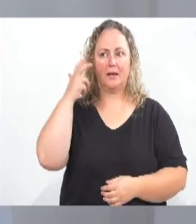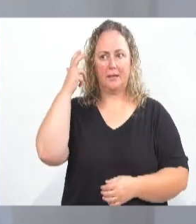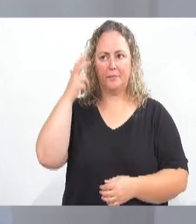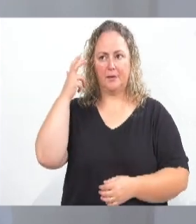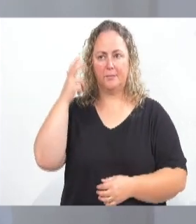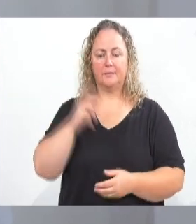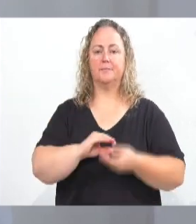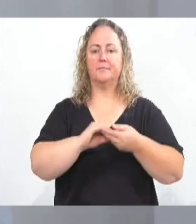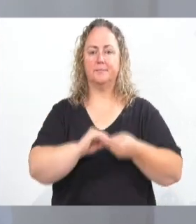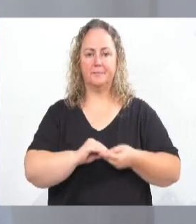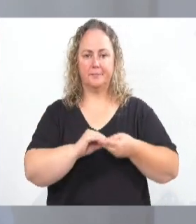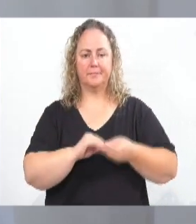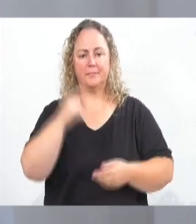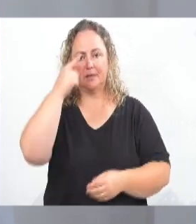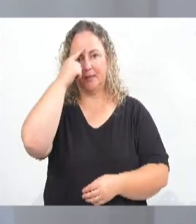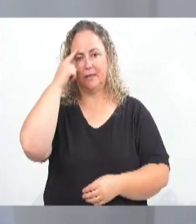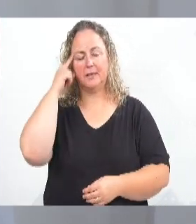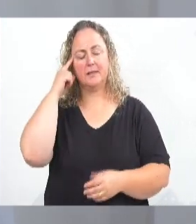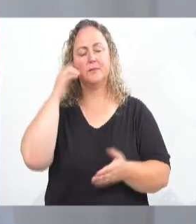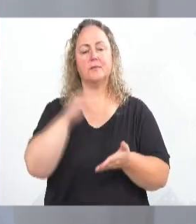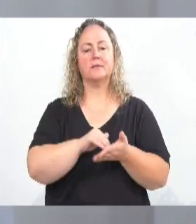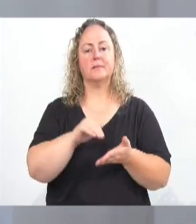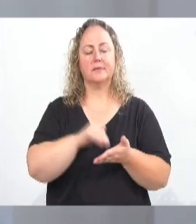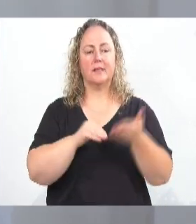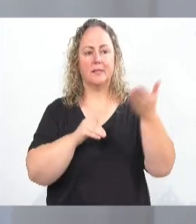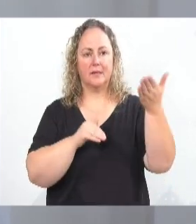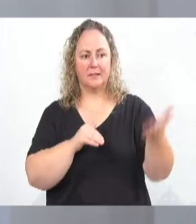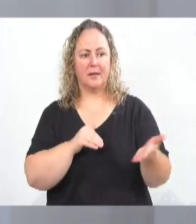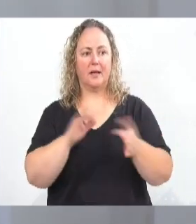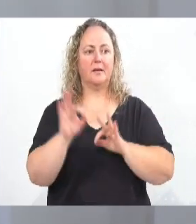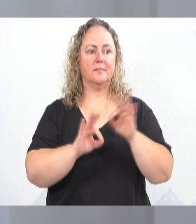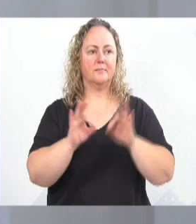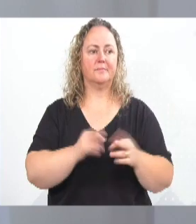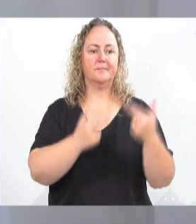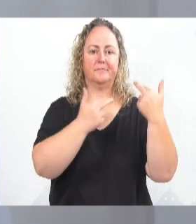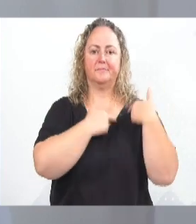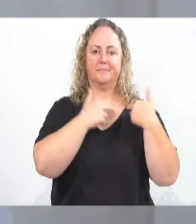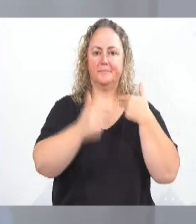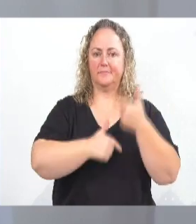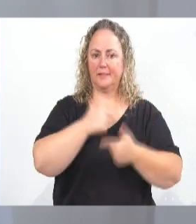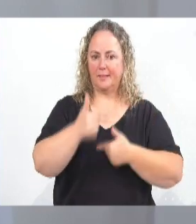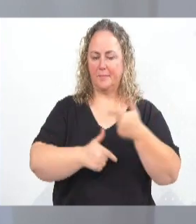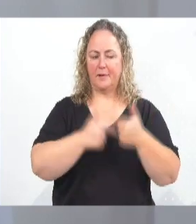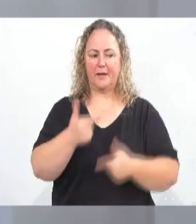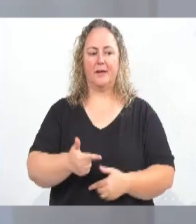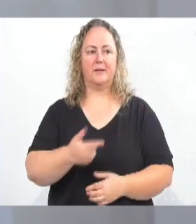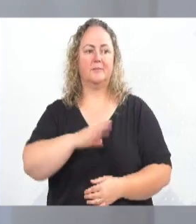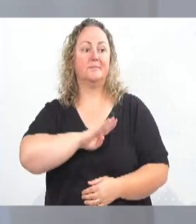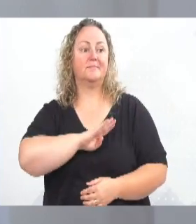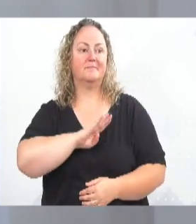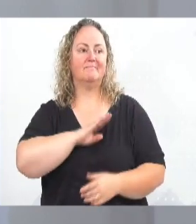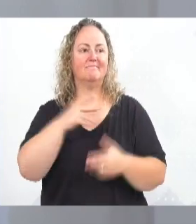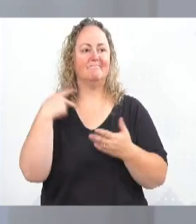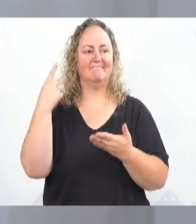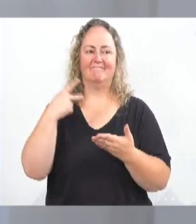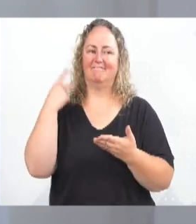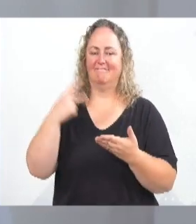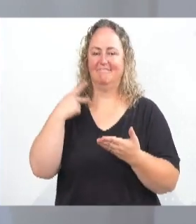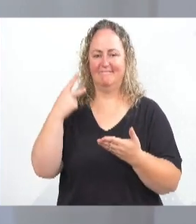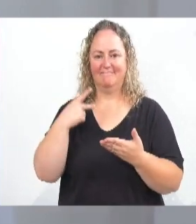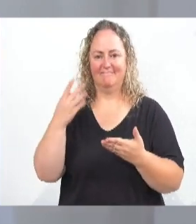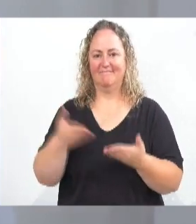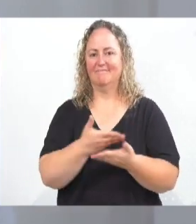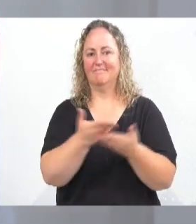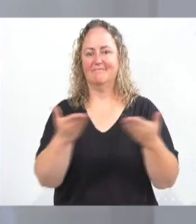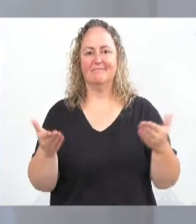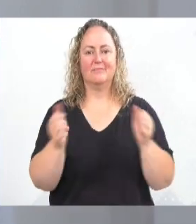Cumprimentar o vereador Ito, primeiro secretário, conduzindo os trabalhos nesta tarde, colegas vereadores, vereadoras, quero cumprimentar o